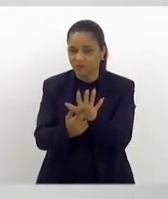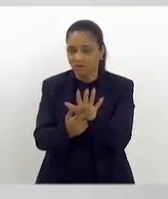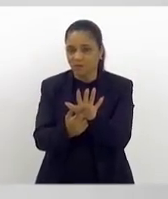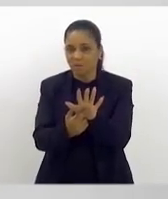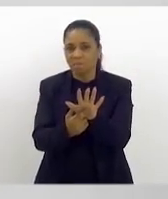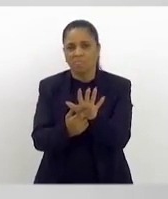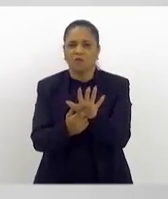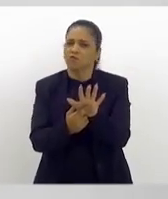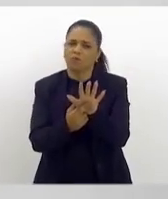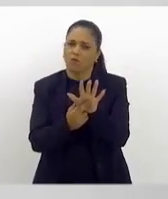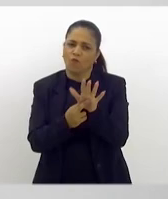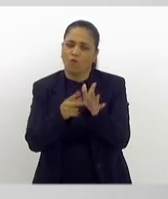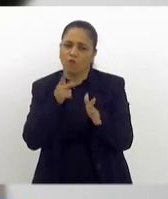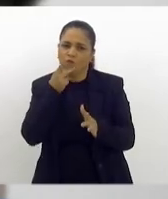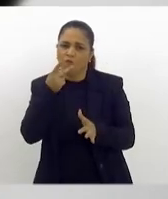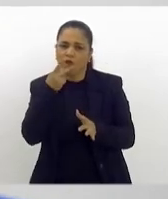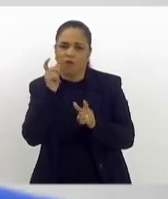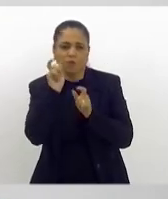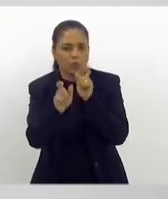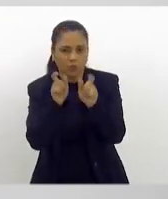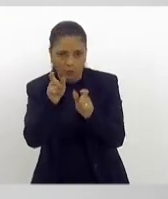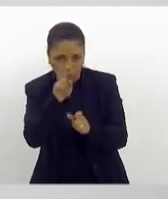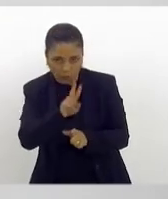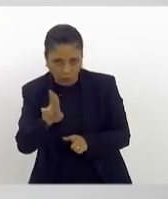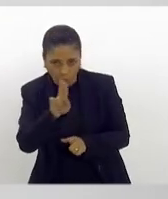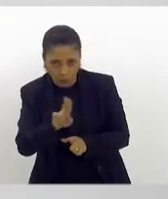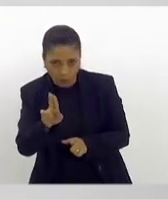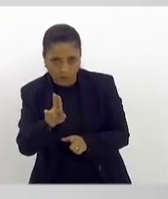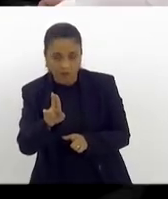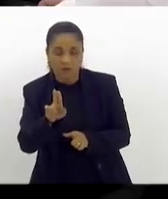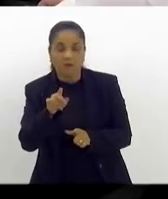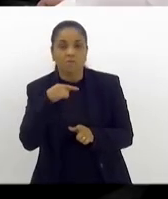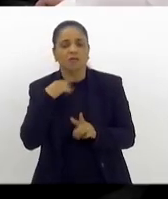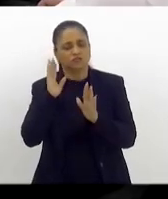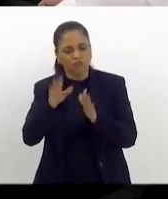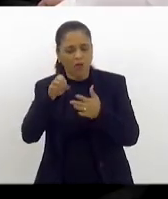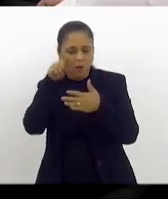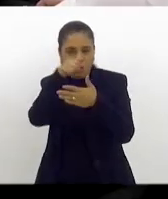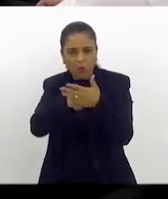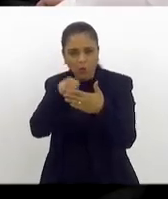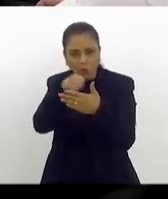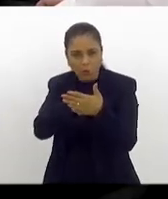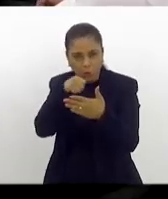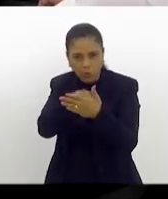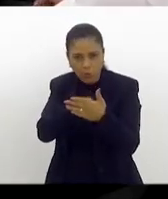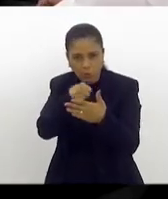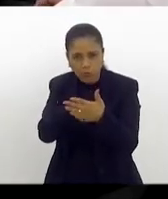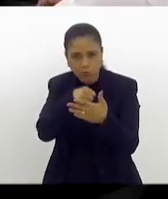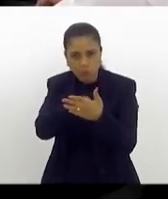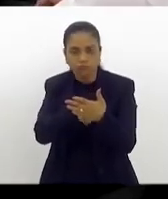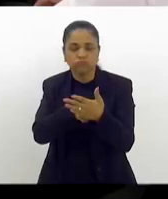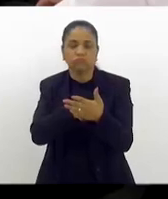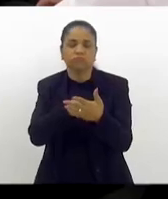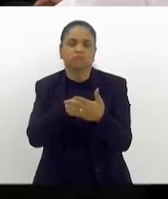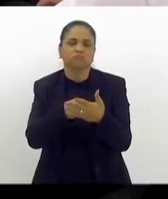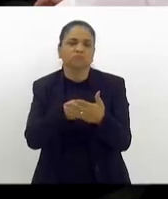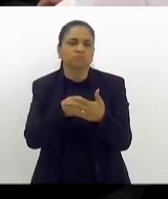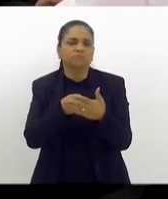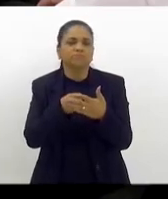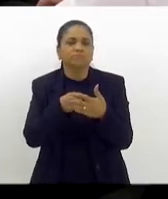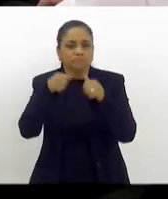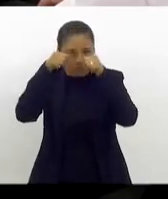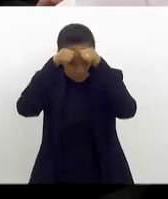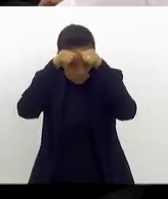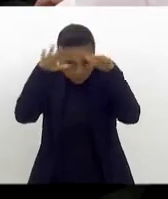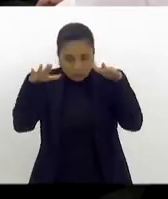não citá-los para não falhar, que já lutam e militam nessa área há muito tempo. E